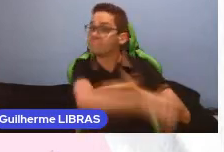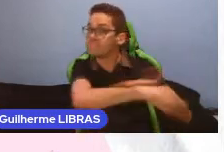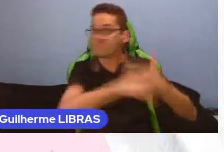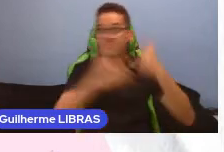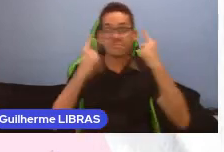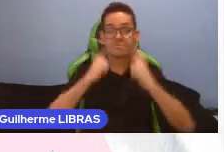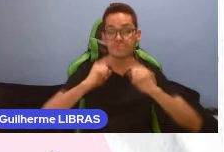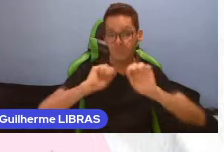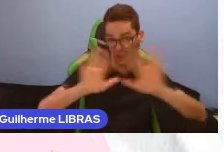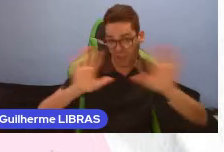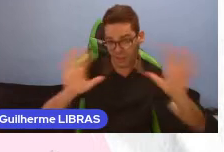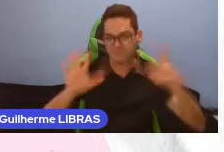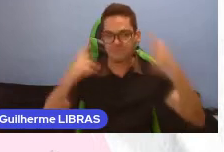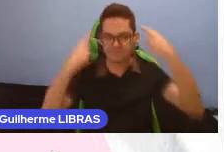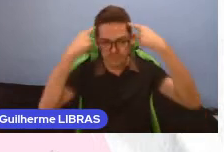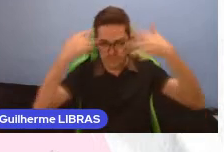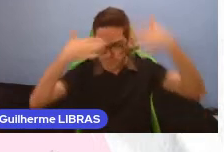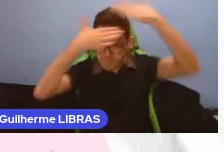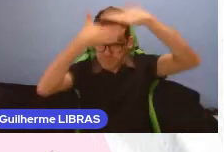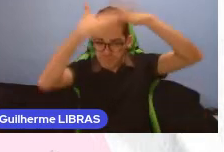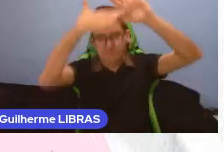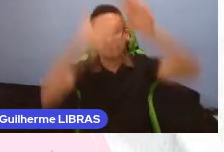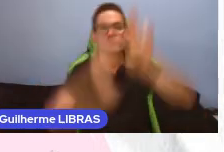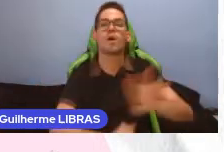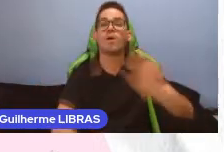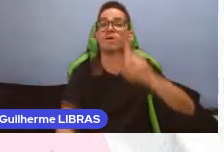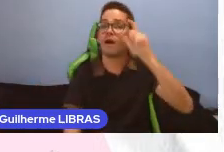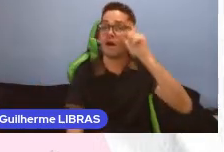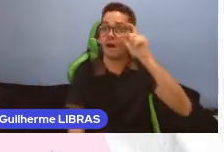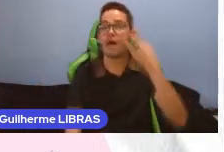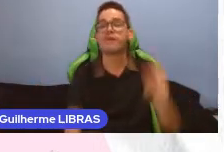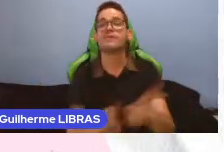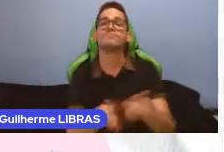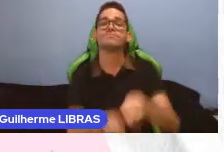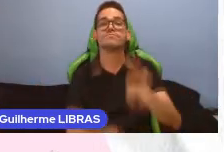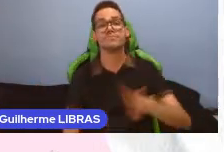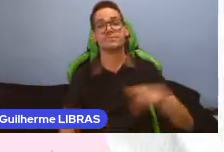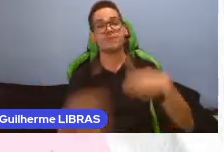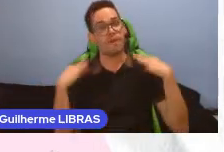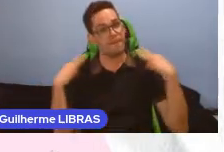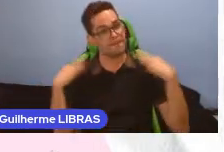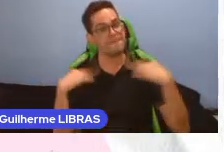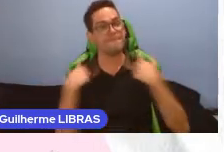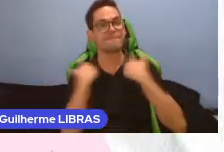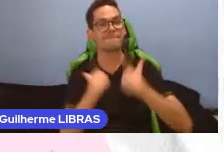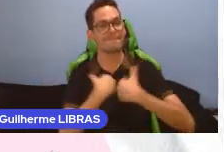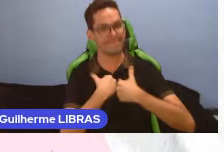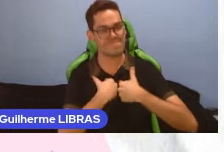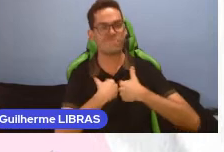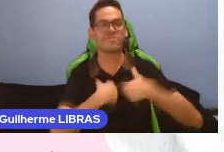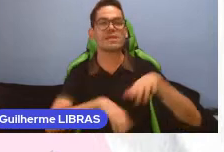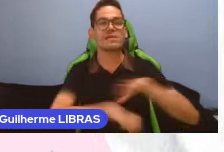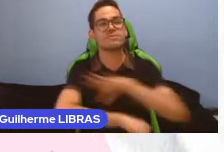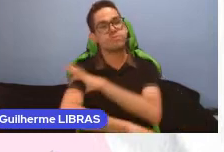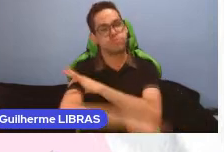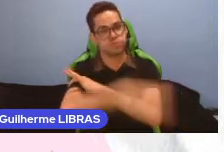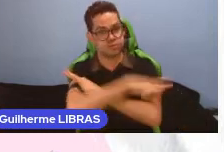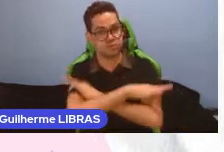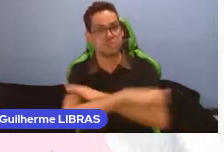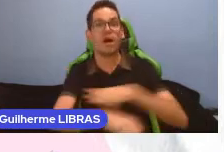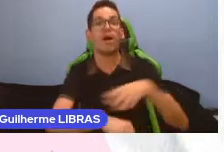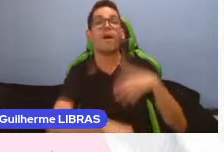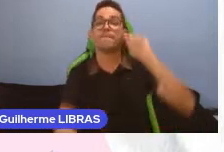cabelos curtos, usa óculos, está usando uma camisa gola polo, manga curta, da cor